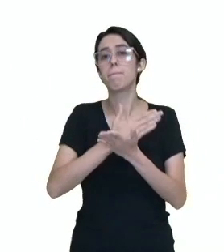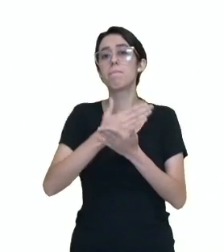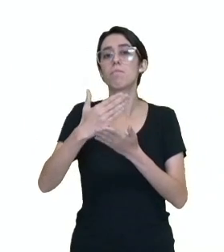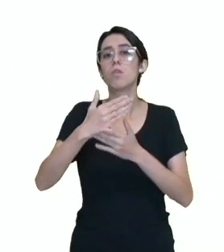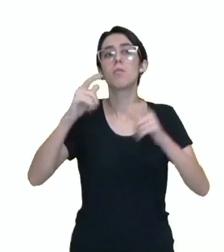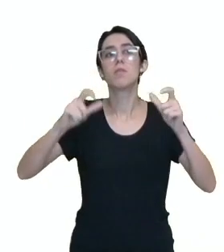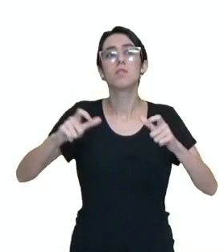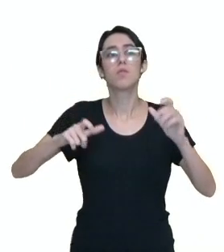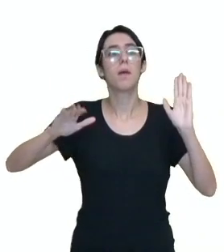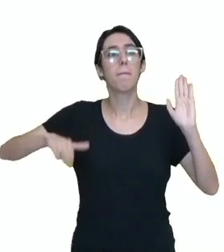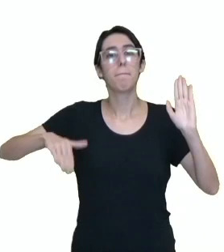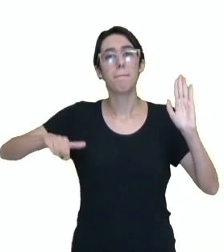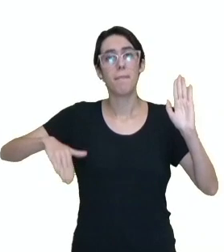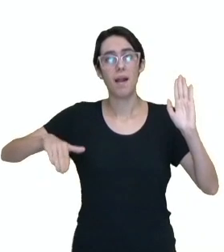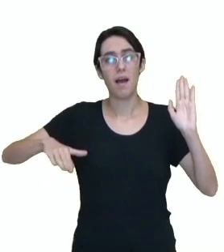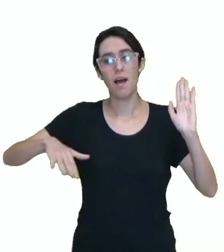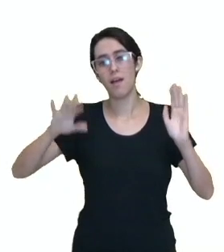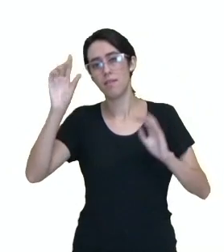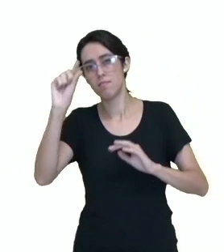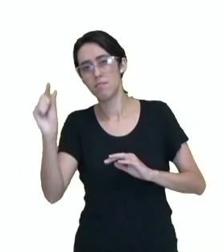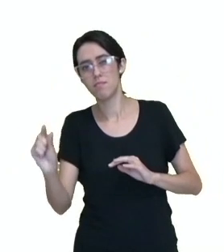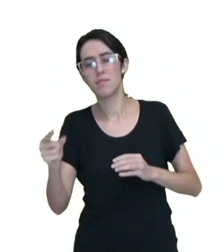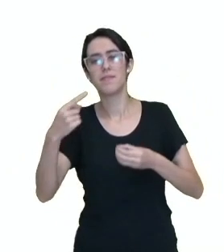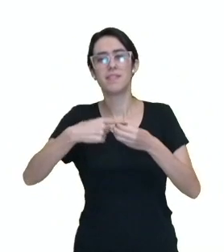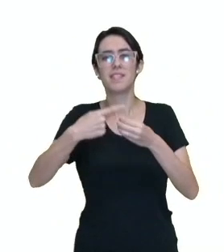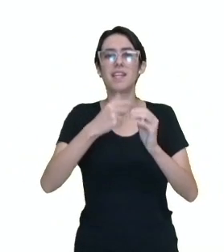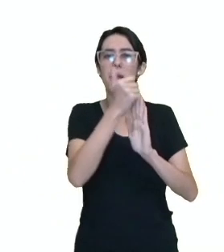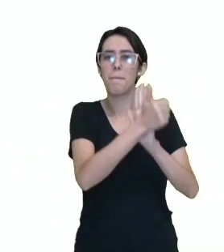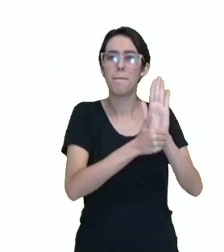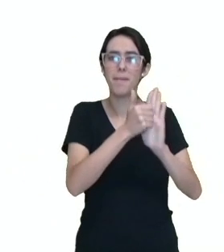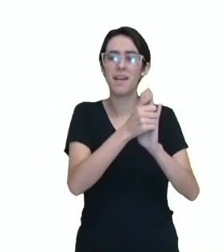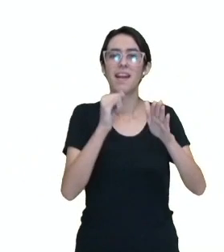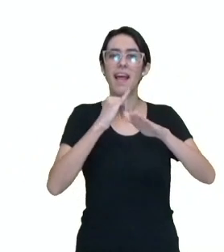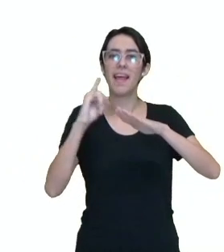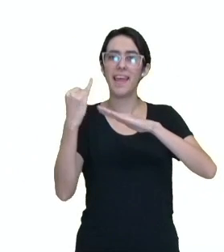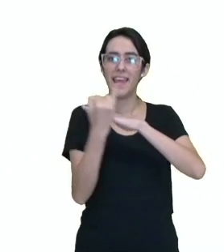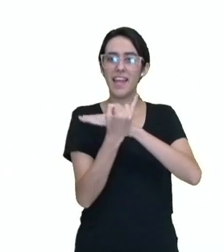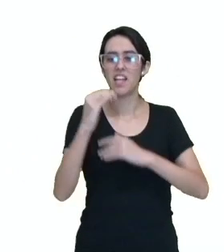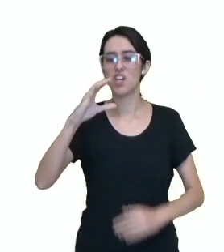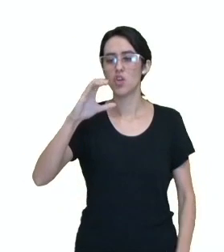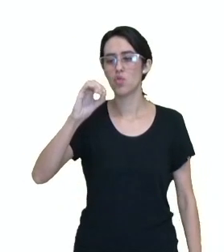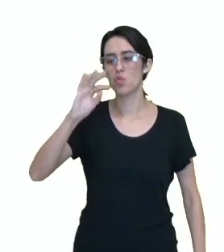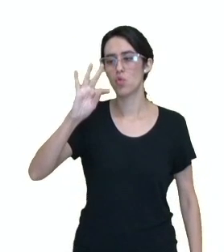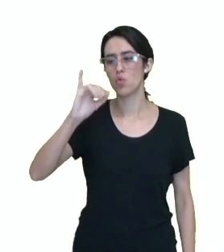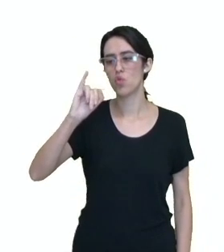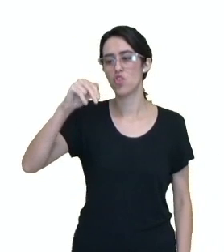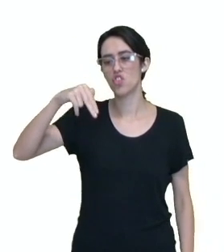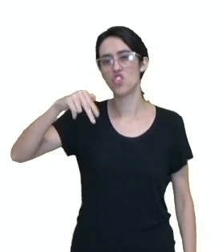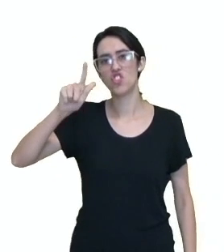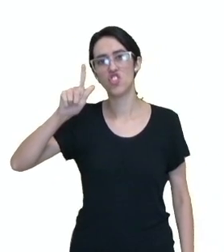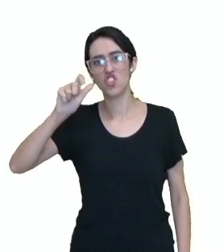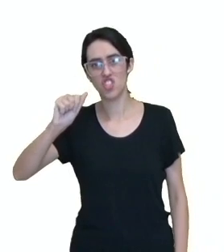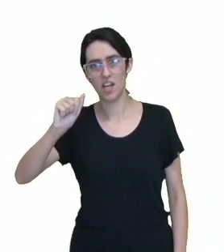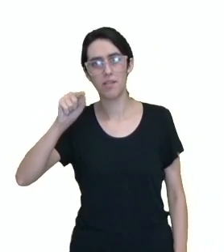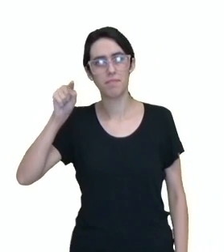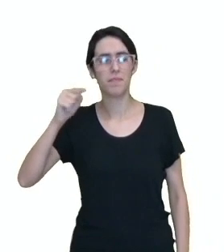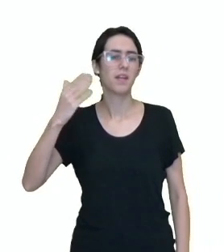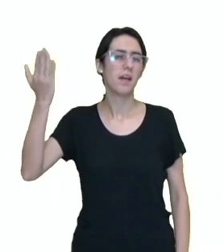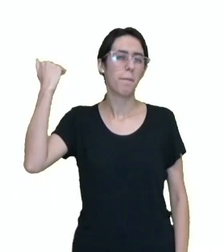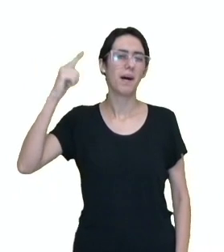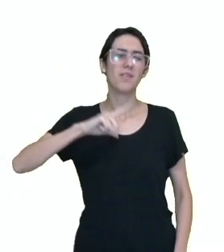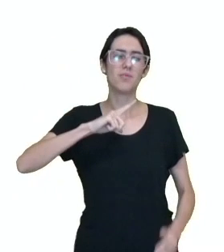litoral, né? Na cidade de Paranaguá, na ilha da Cotinga. Se o tratado de Tordesilhas,